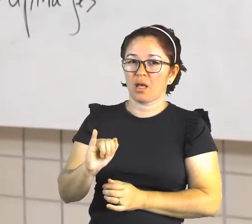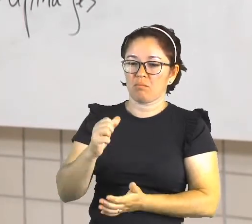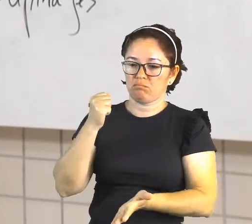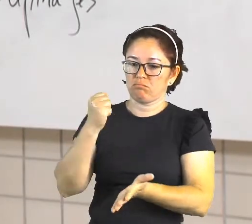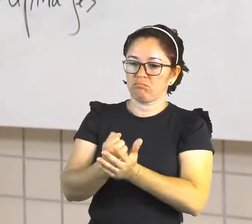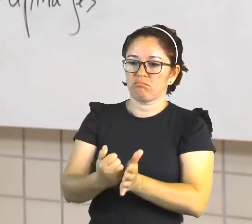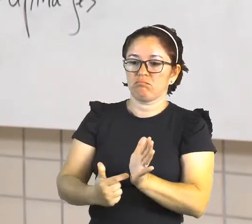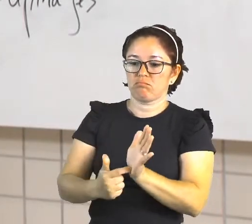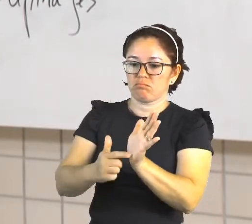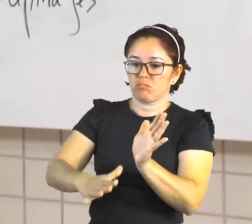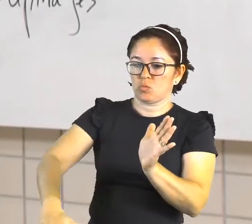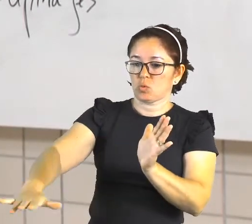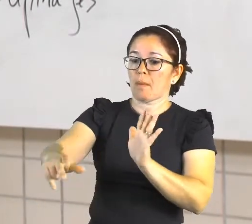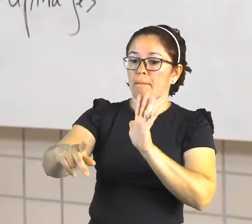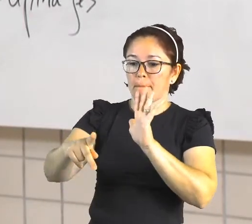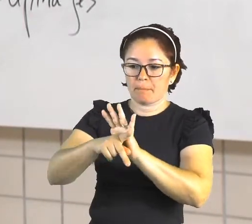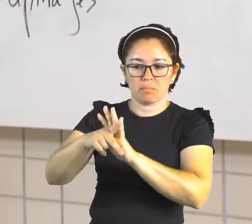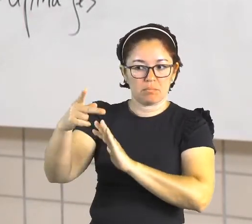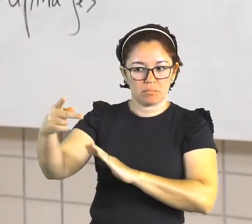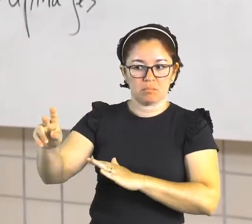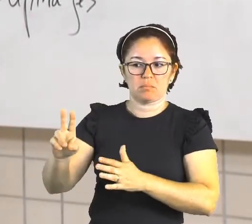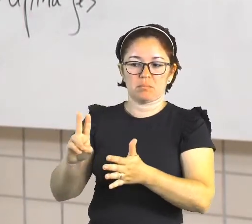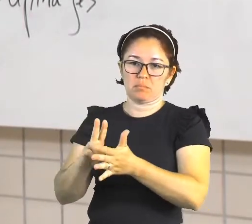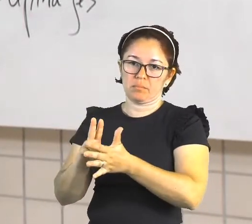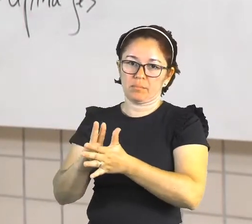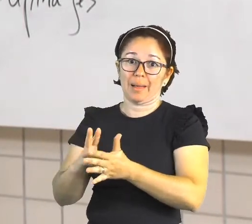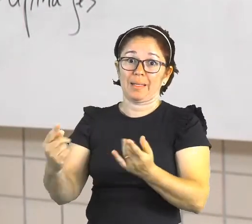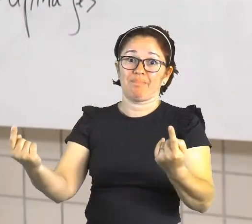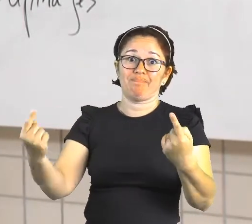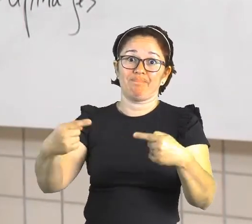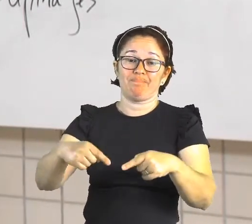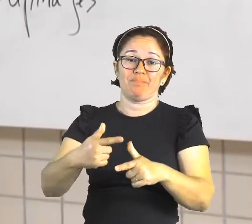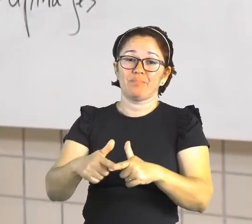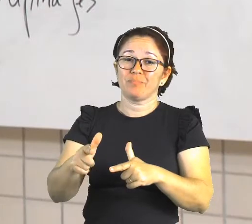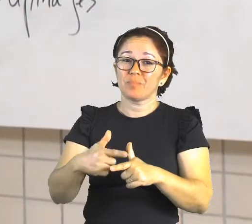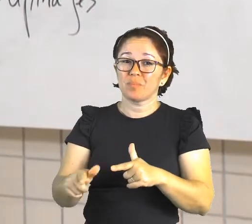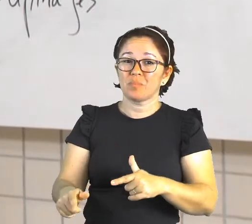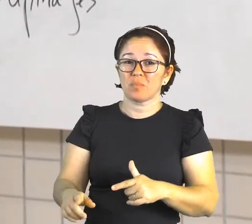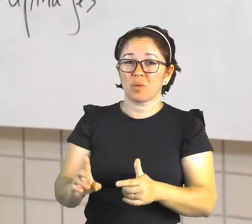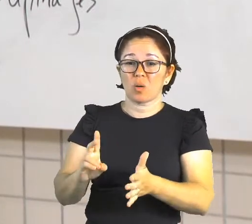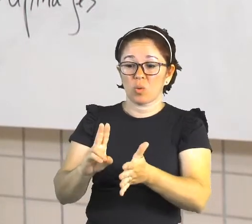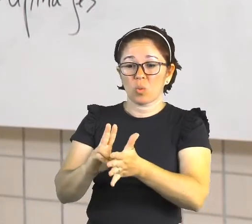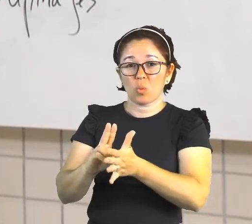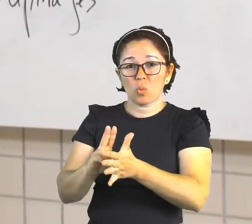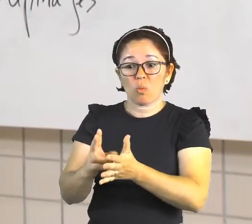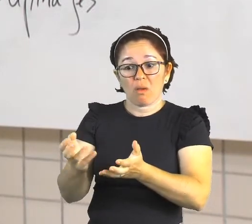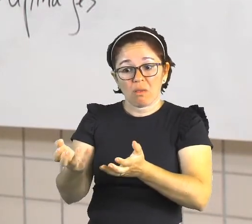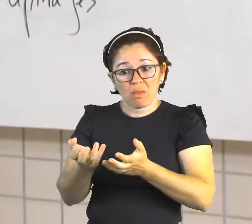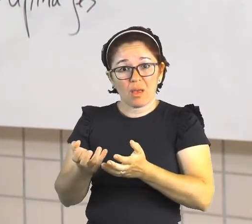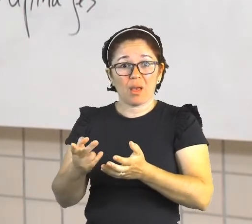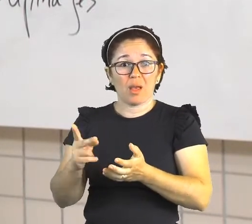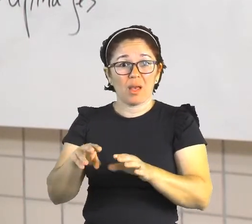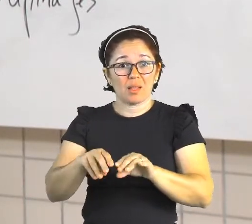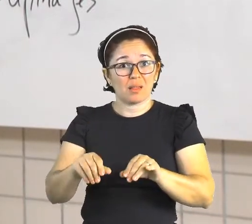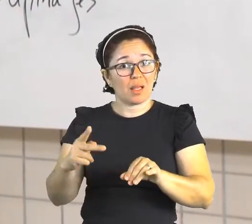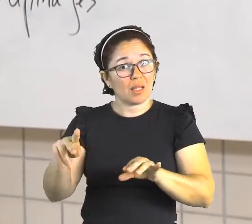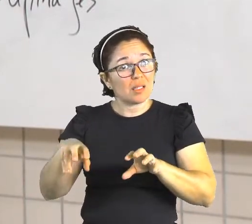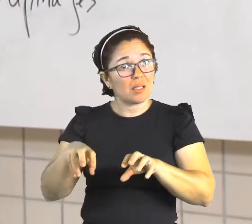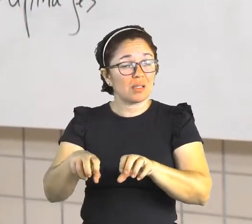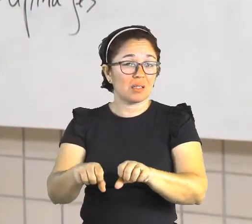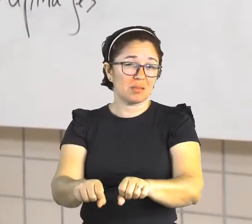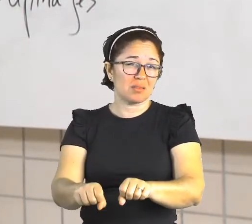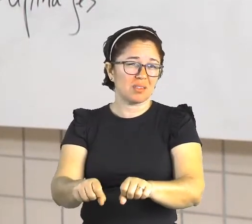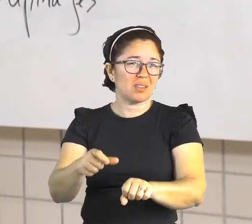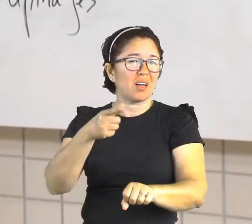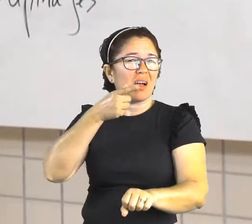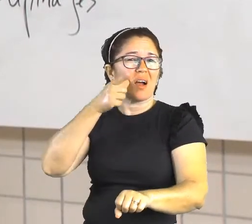e geram muitos conflitos. Os indígenas estão atrás, pessoal, dos seus direitos. É um direito histórico, porque foram eles